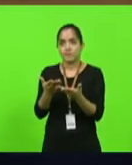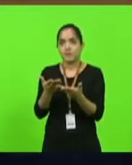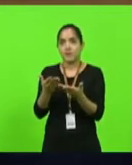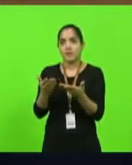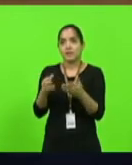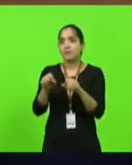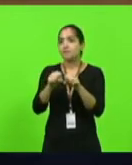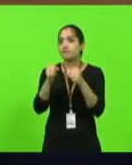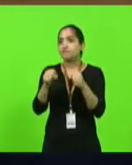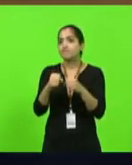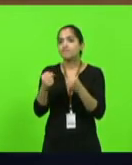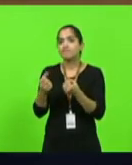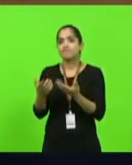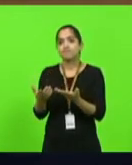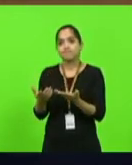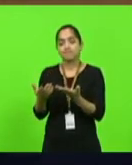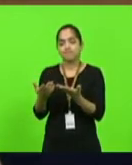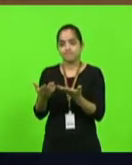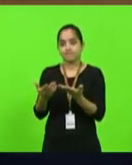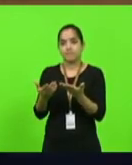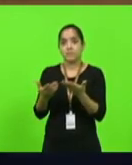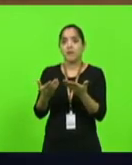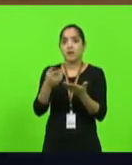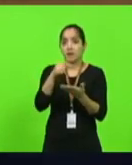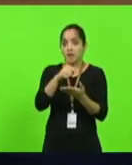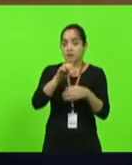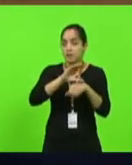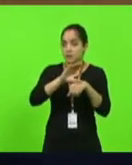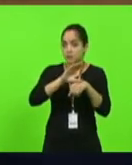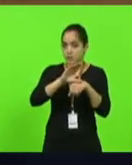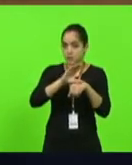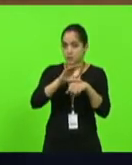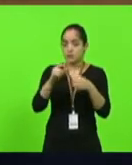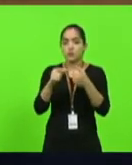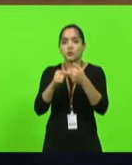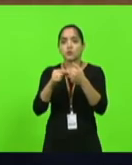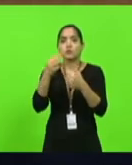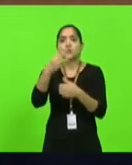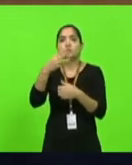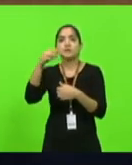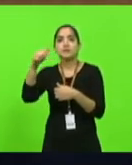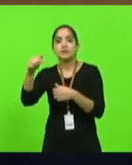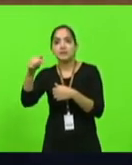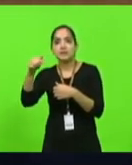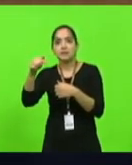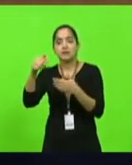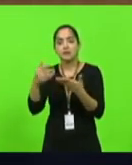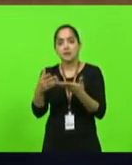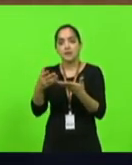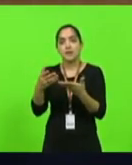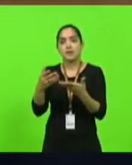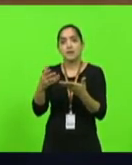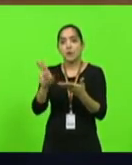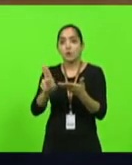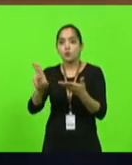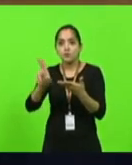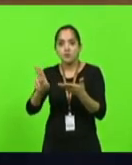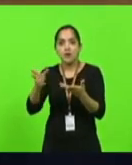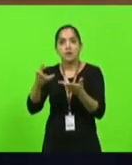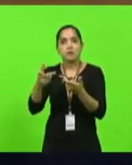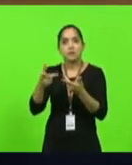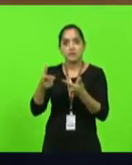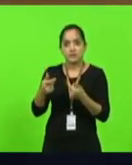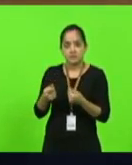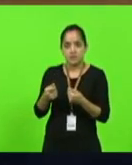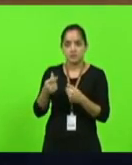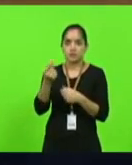princípios da Constituição, no artigo 37, que é a eficiência do dinheiro público. Nós temos